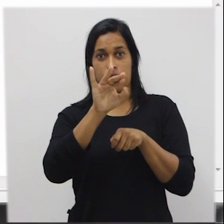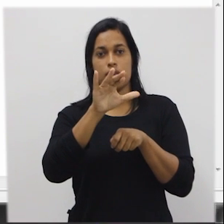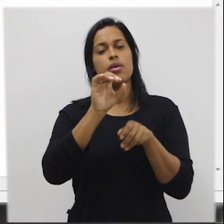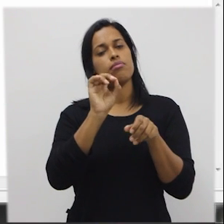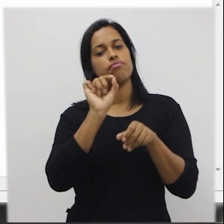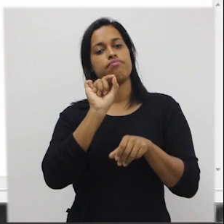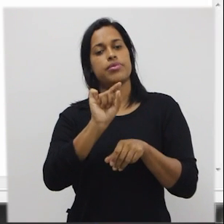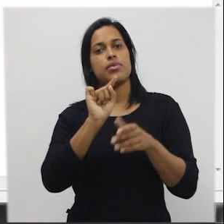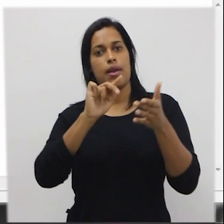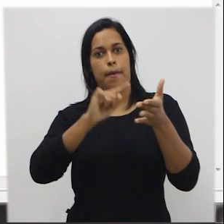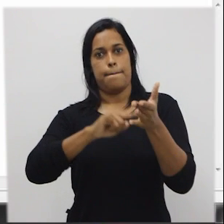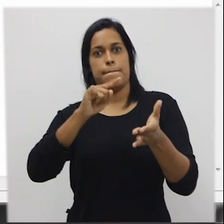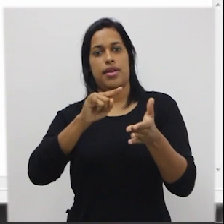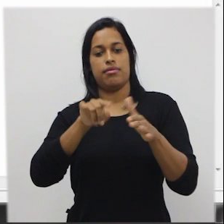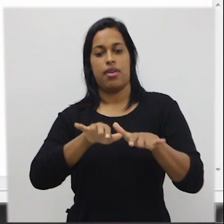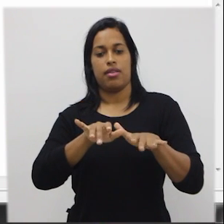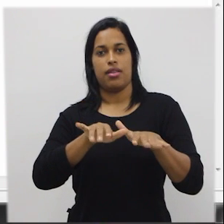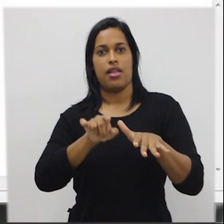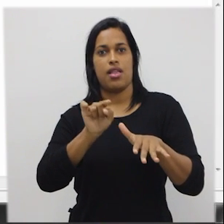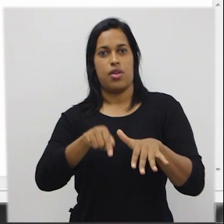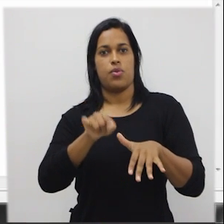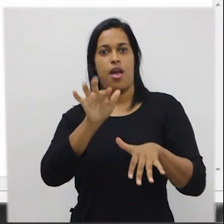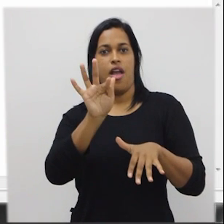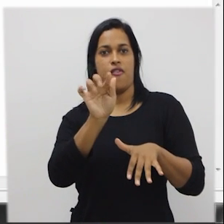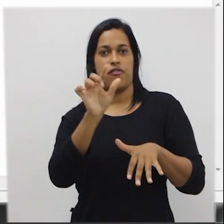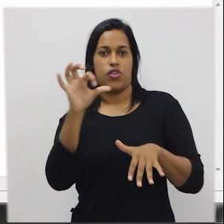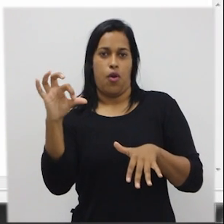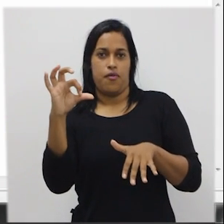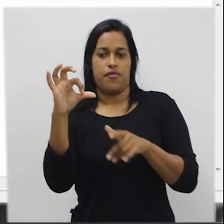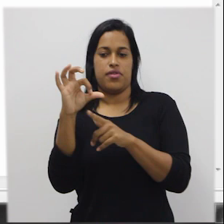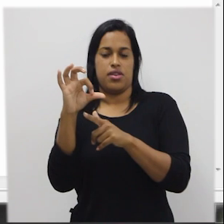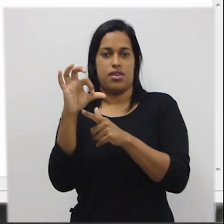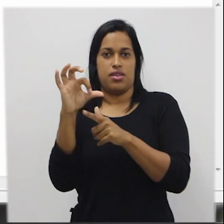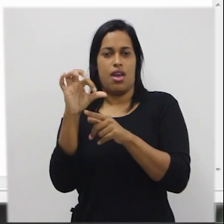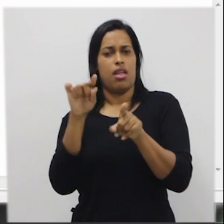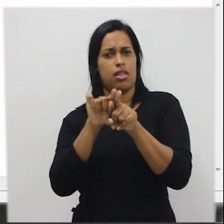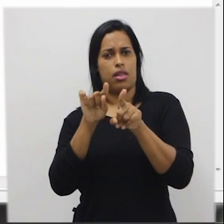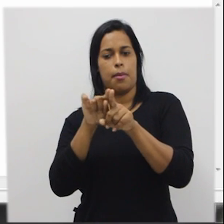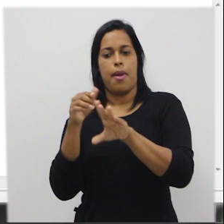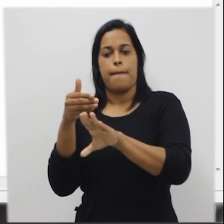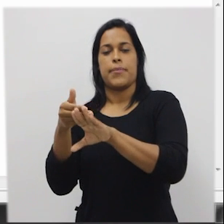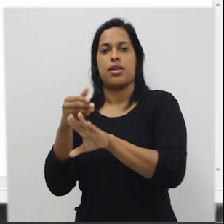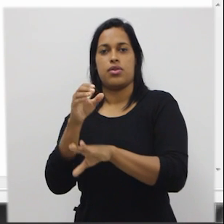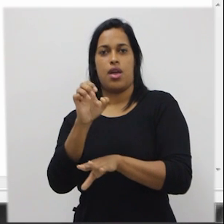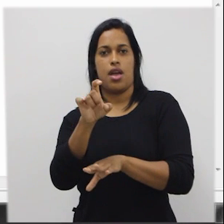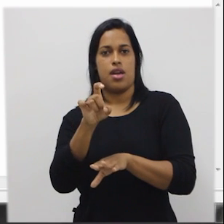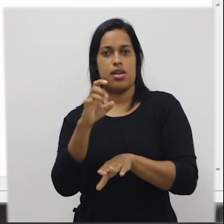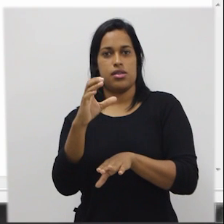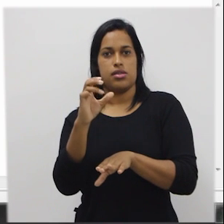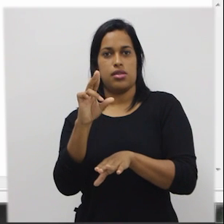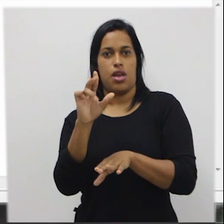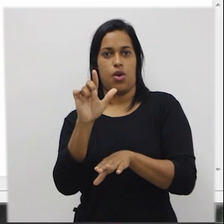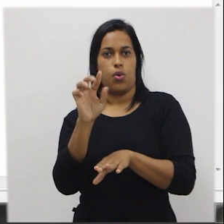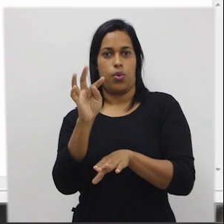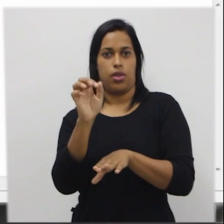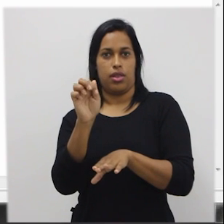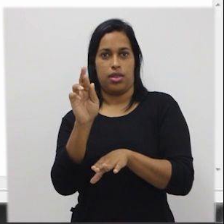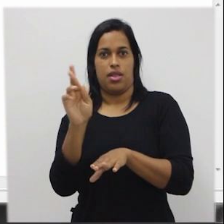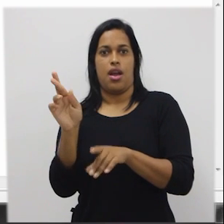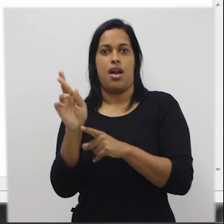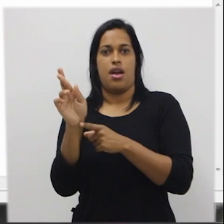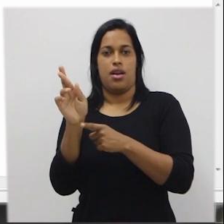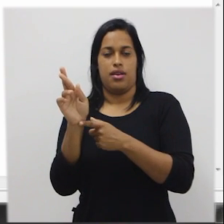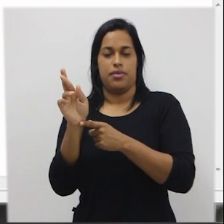ou o ícone executar que fica próximo do ícone que tem um reloginho na tela